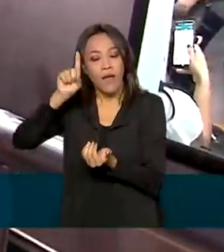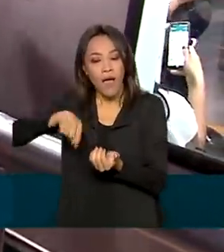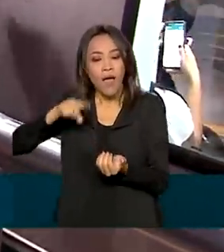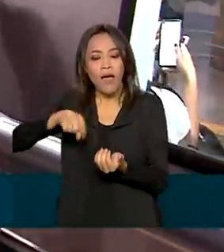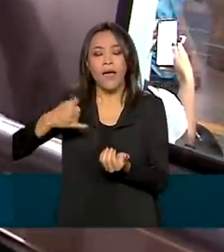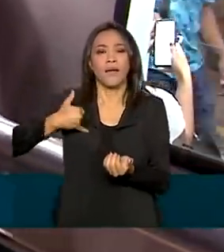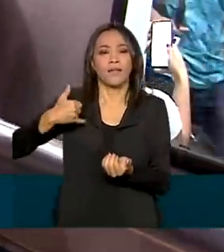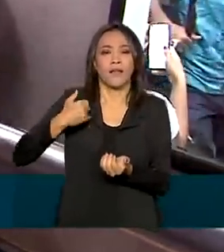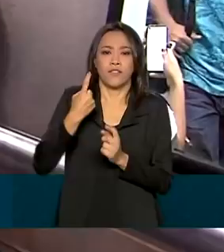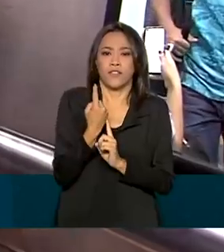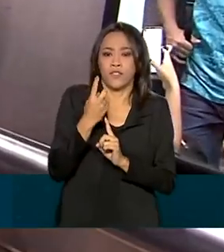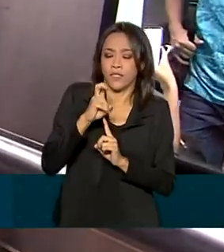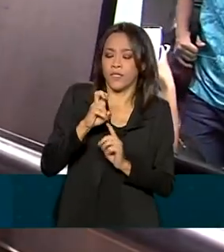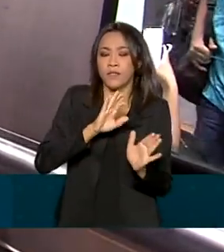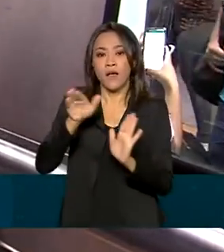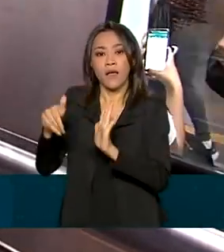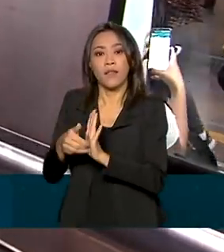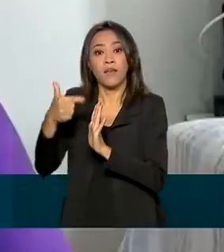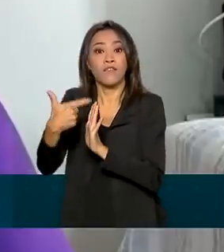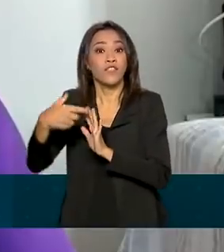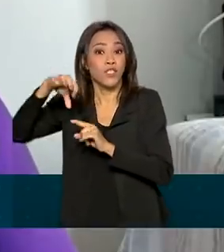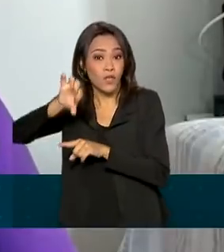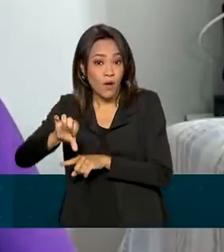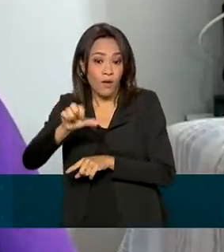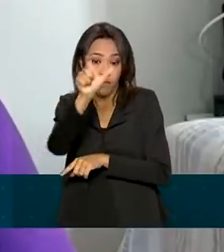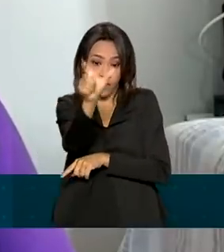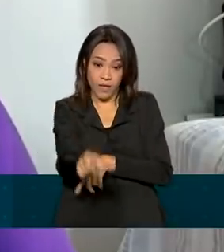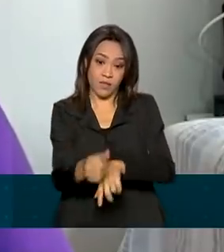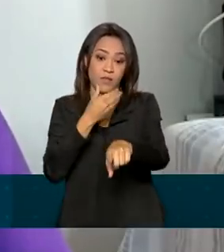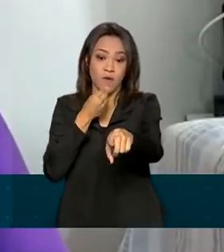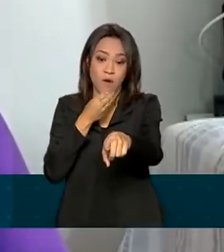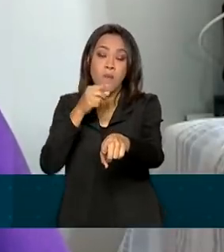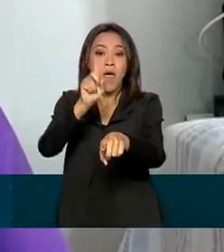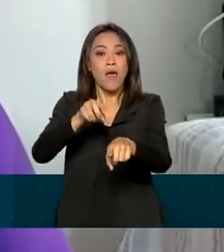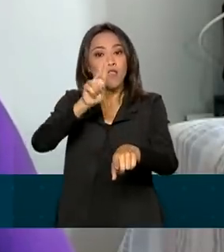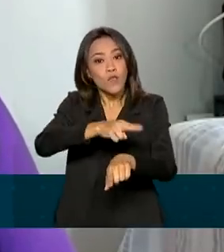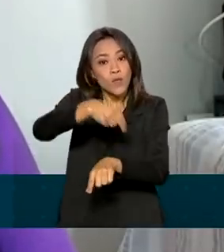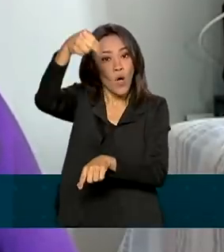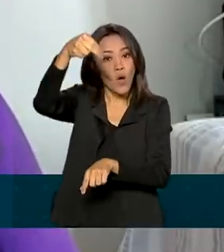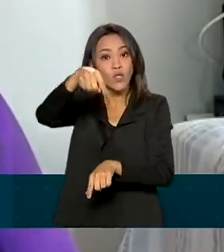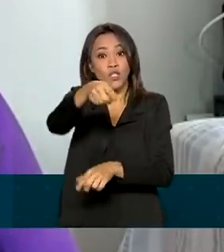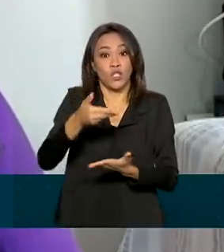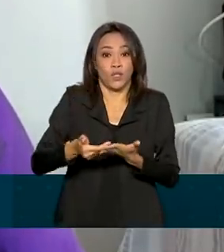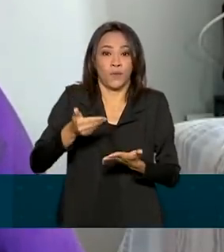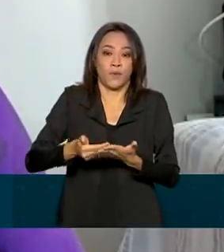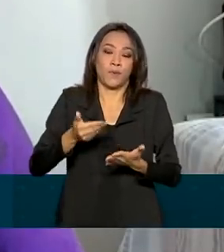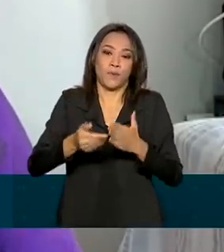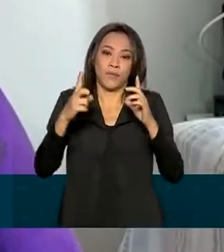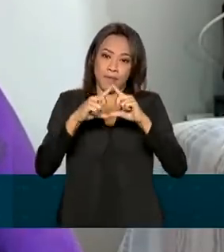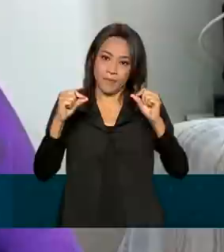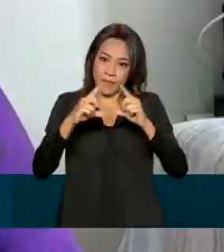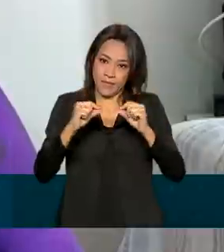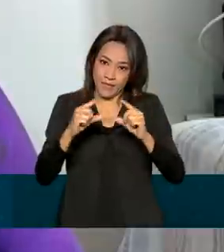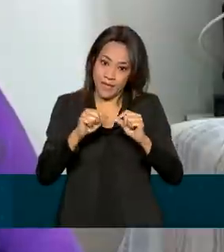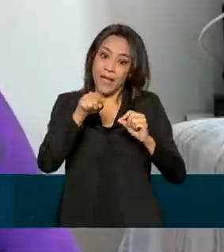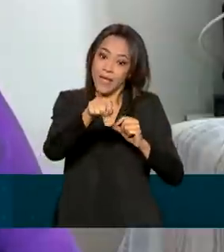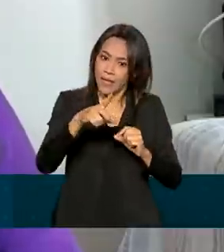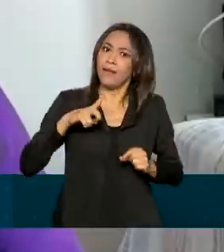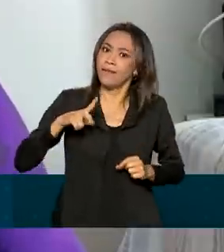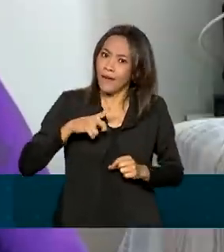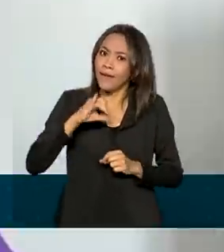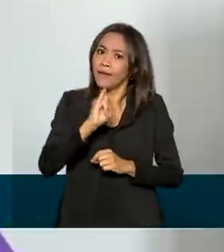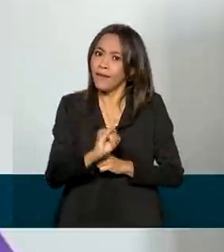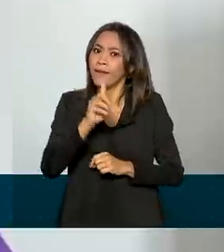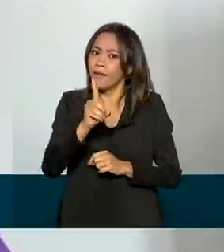de 15 a 29 anos. Jefferson é do Norte e estuda em Brasília. Ele tem a identidade jovem